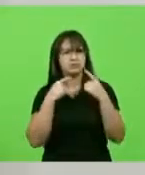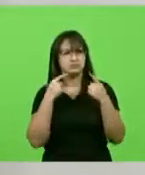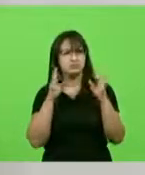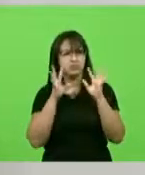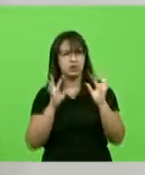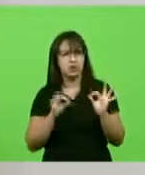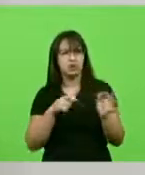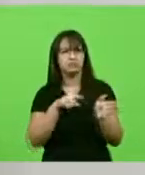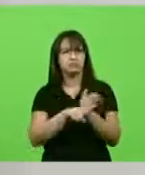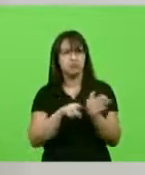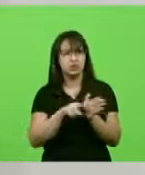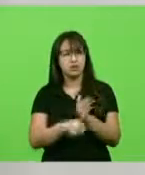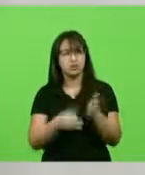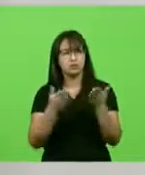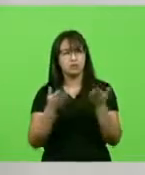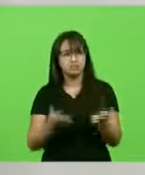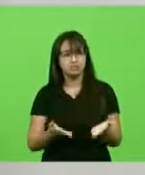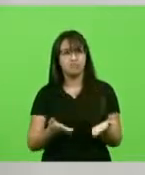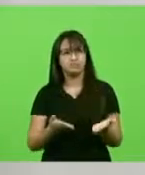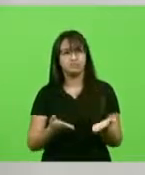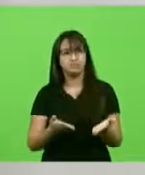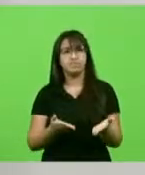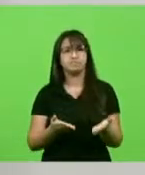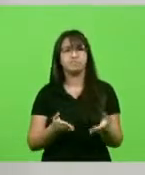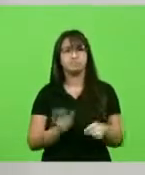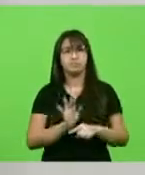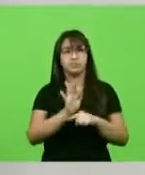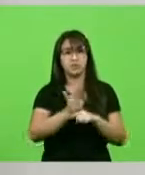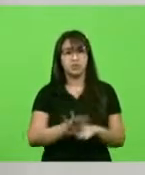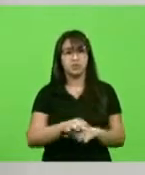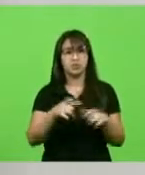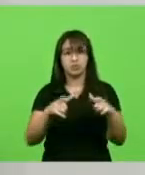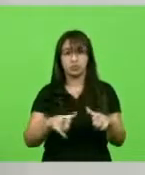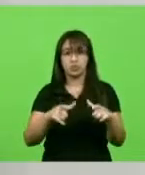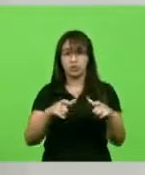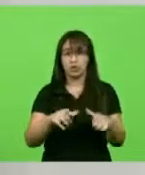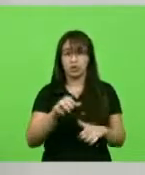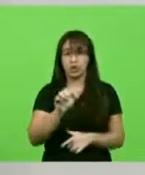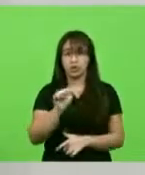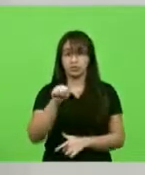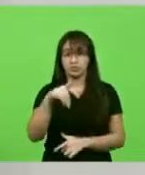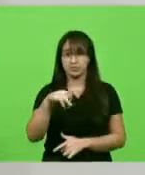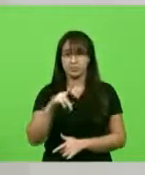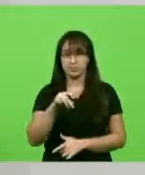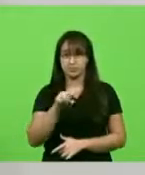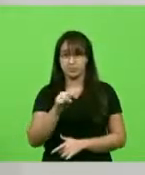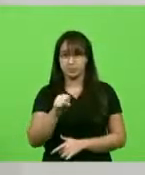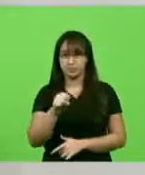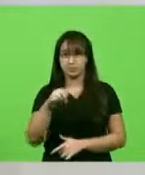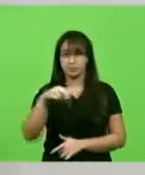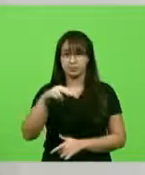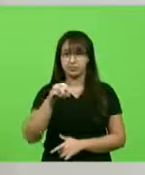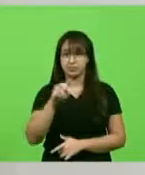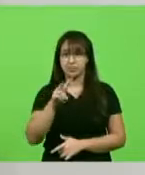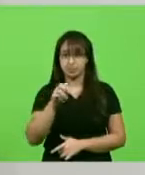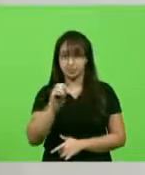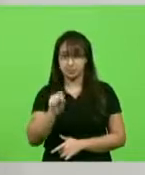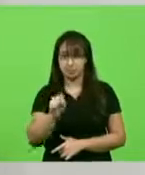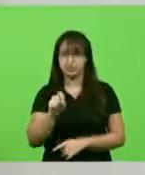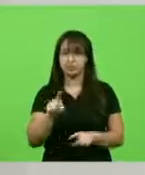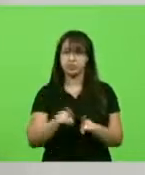não só para Campos Novos, mas também para todos nós